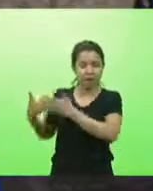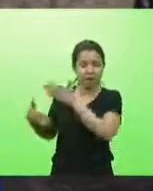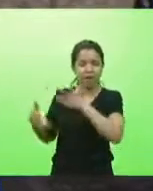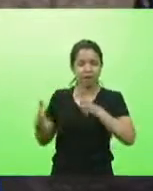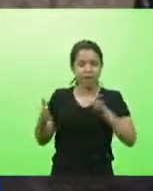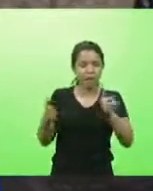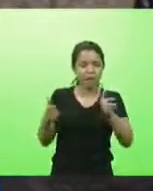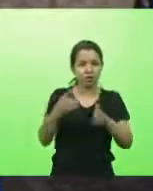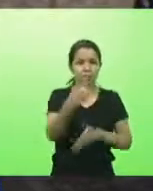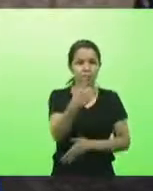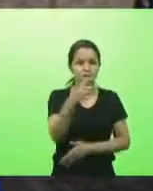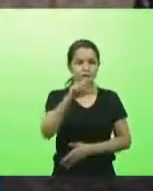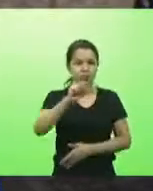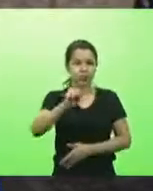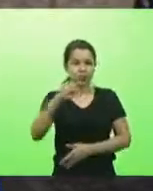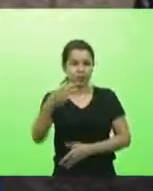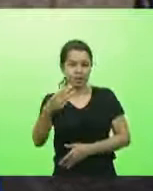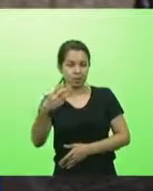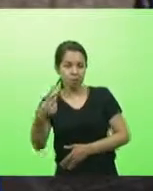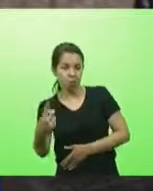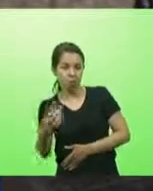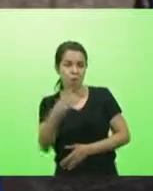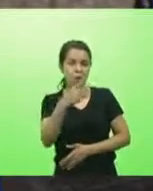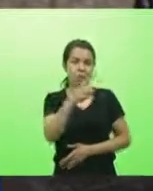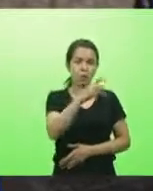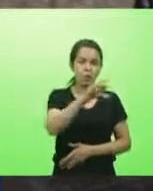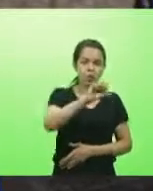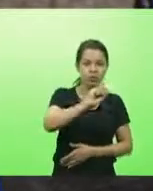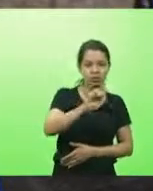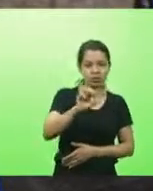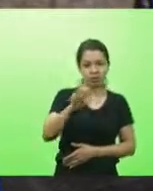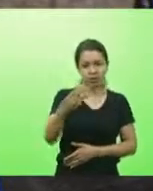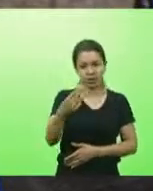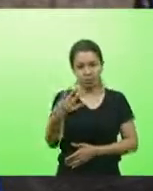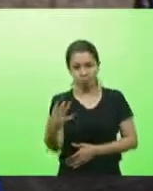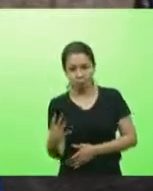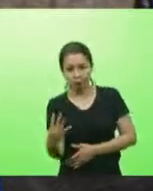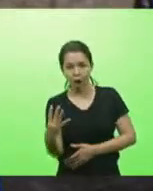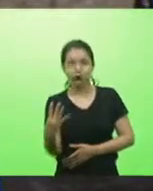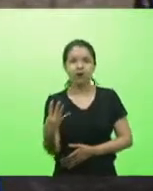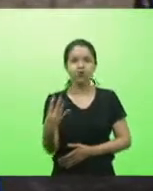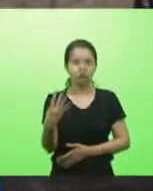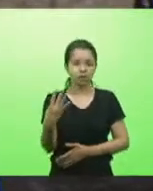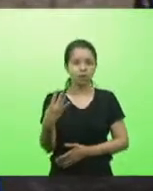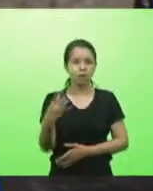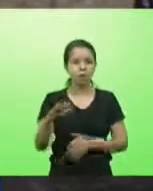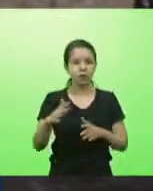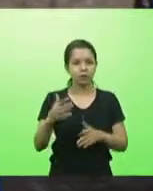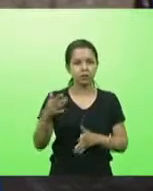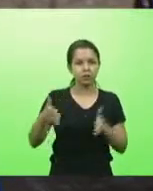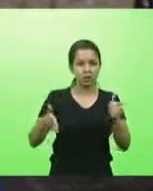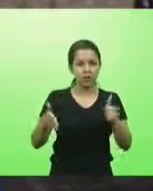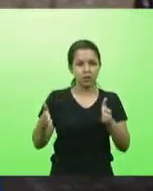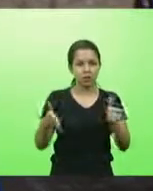1831 1834 com o ato adicional de 1834